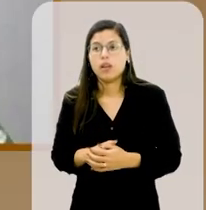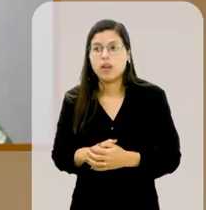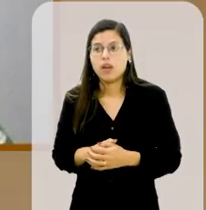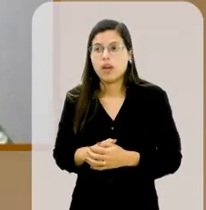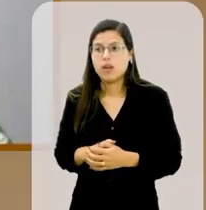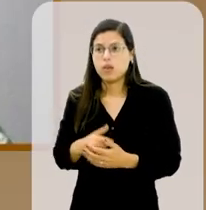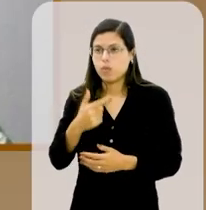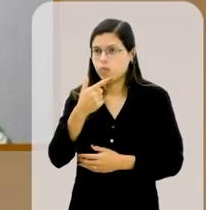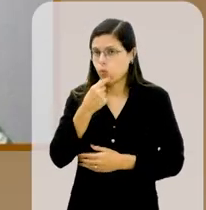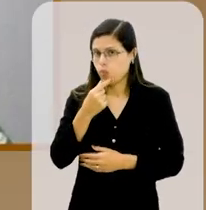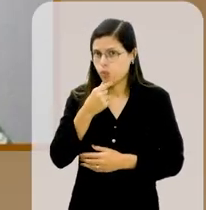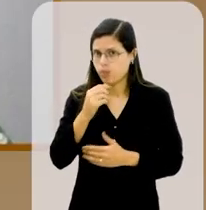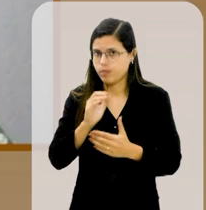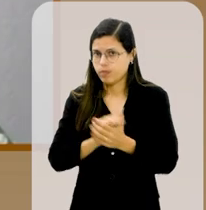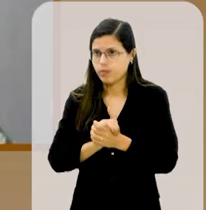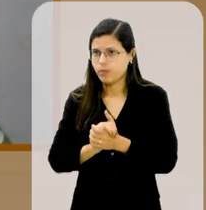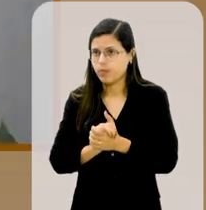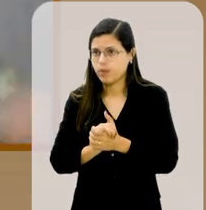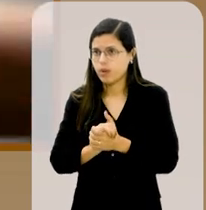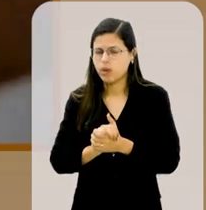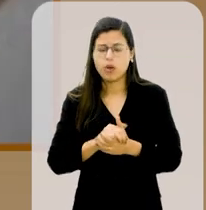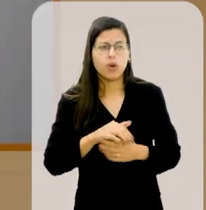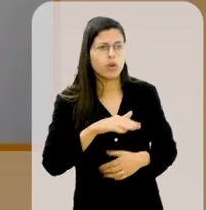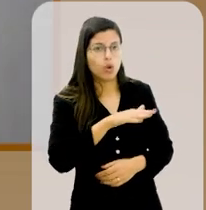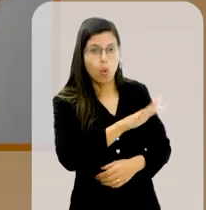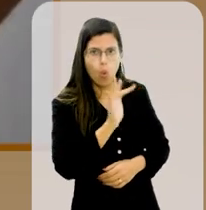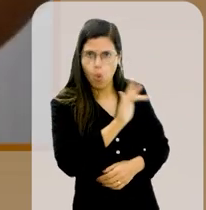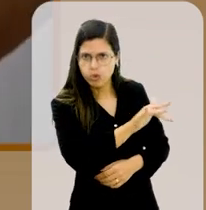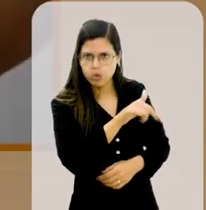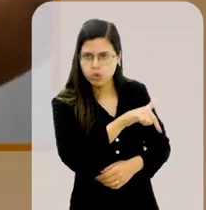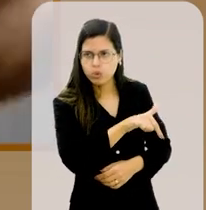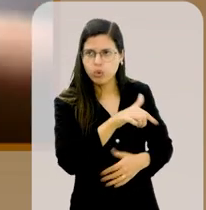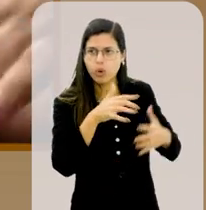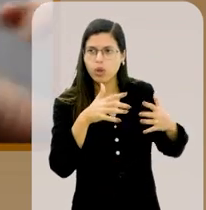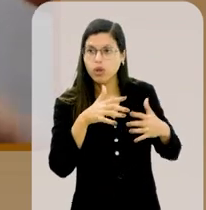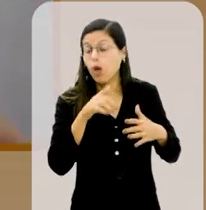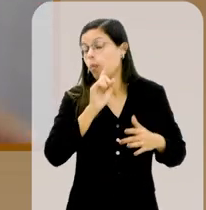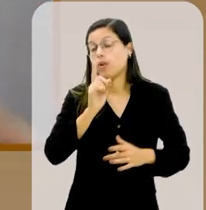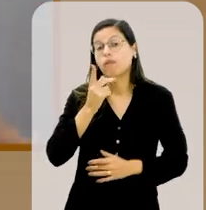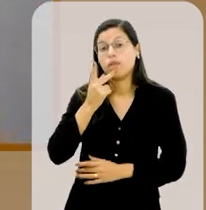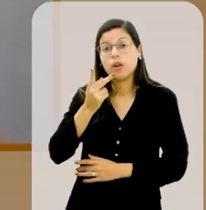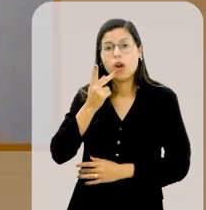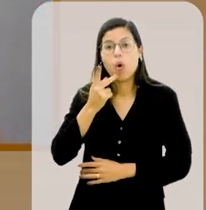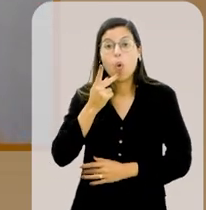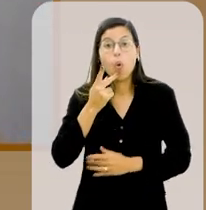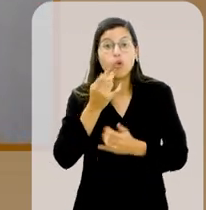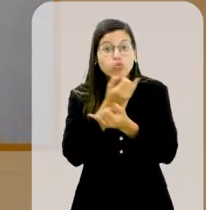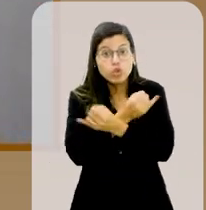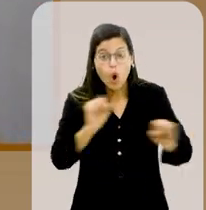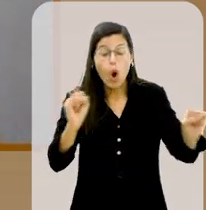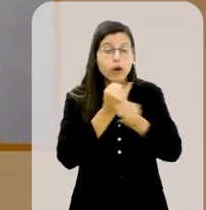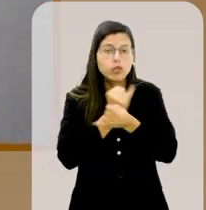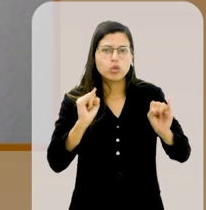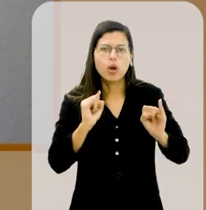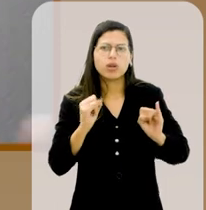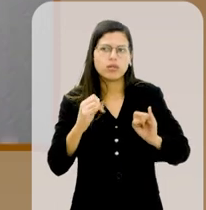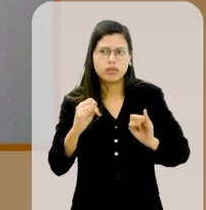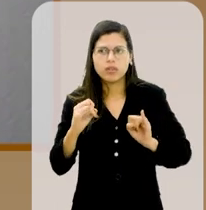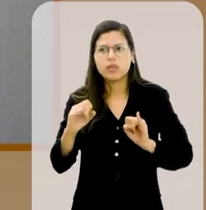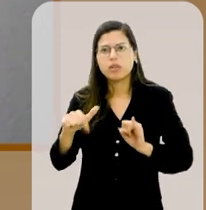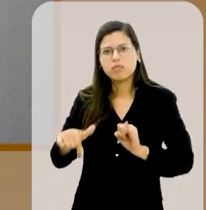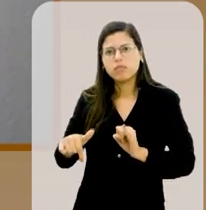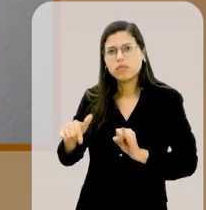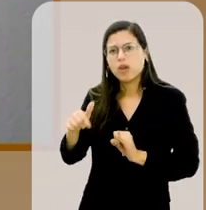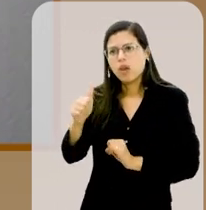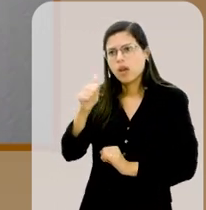Aí ele disse, aí ele botou a mão debaixo do chuveiro, não, eu disse, está dando choque, está dando choque, aí a